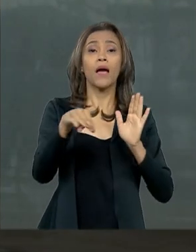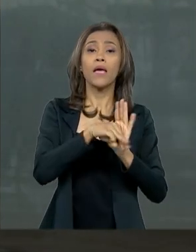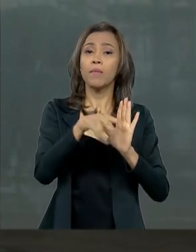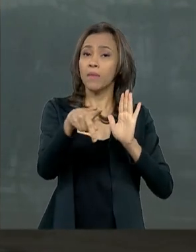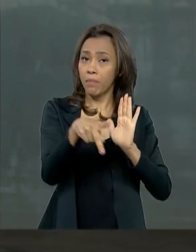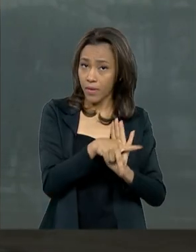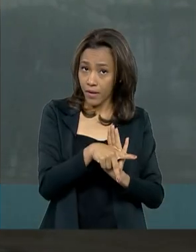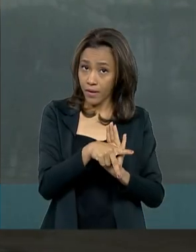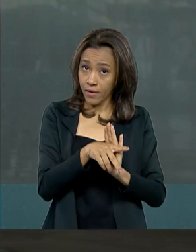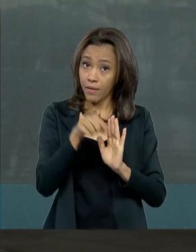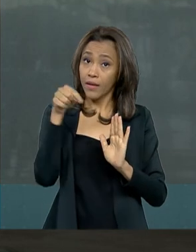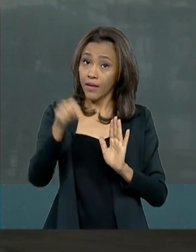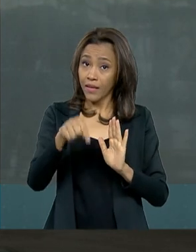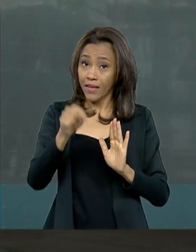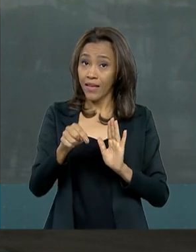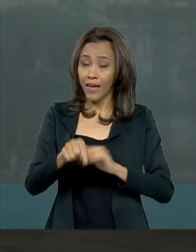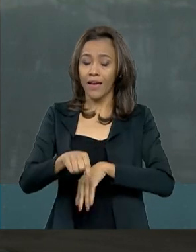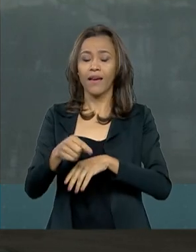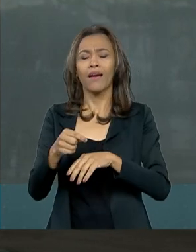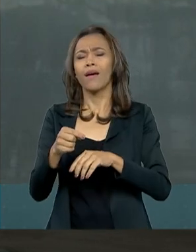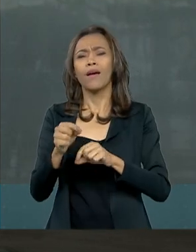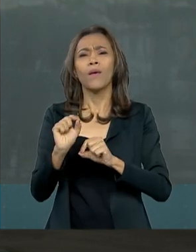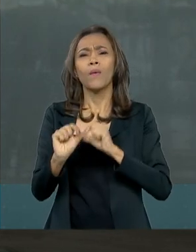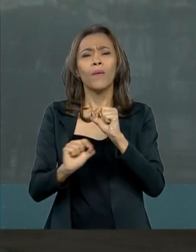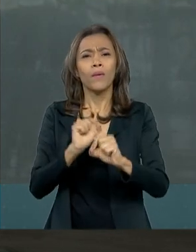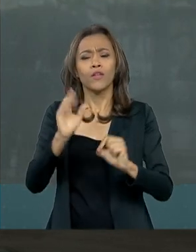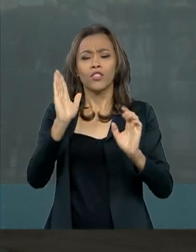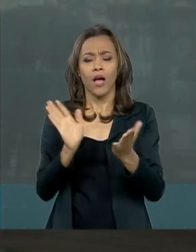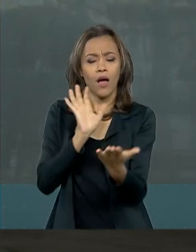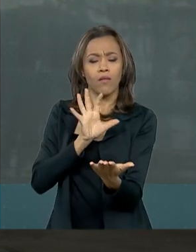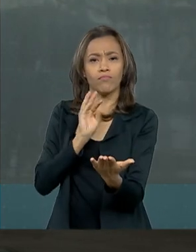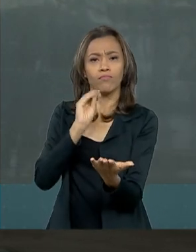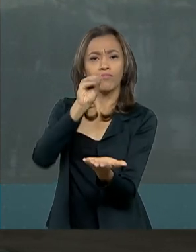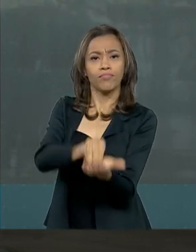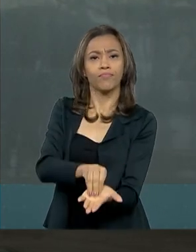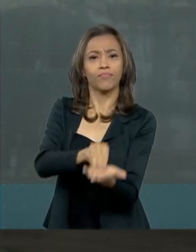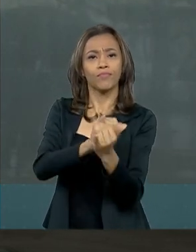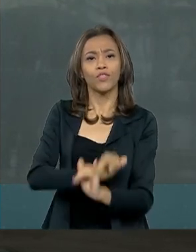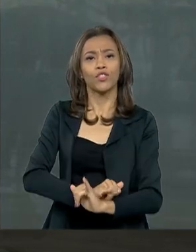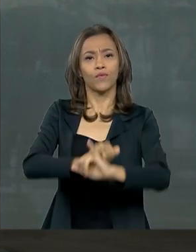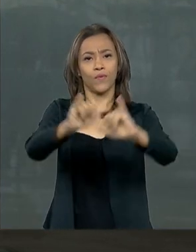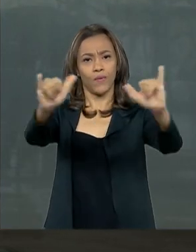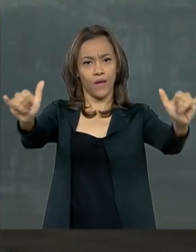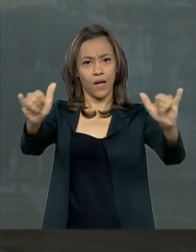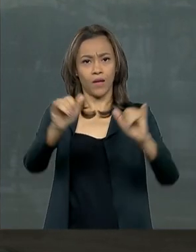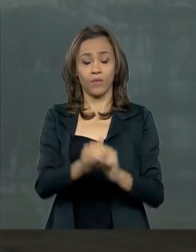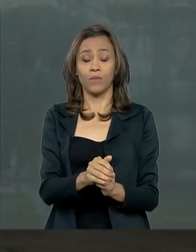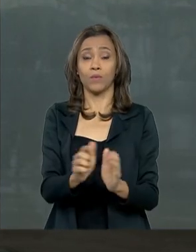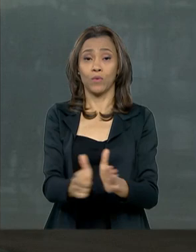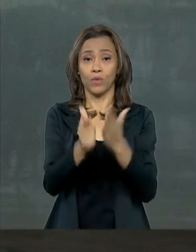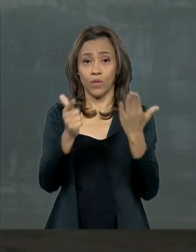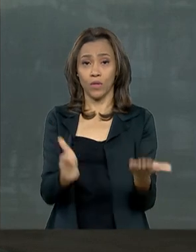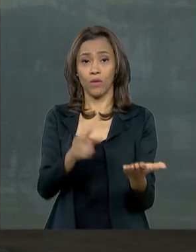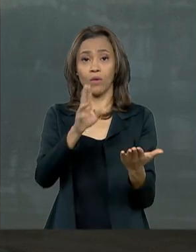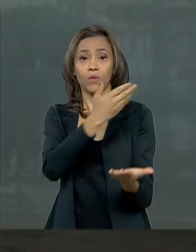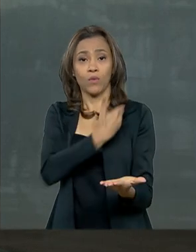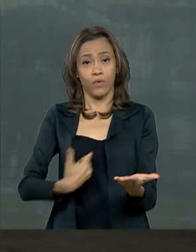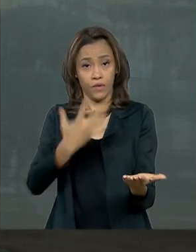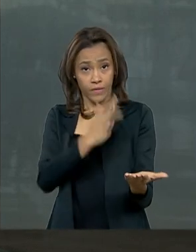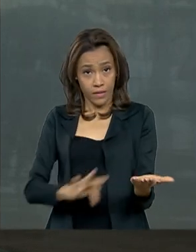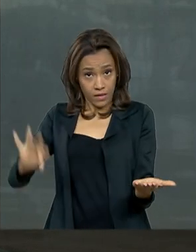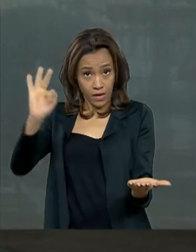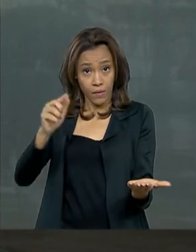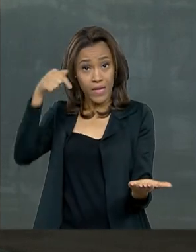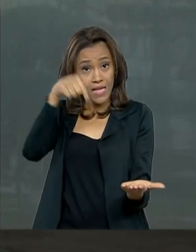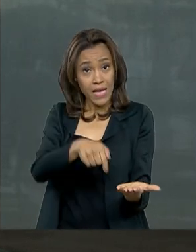chamada de A Hora do Turismo foi publicada na edição de hoje do Diário Oficial da União. E o objetivo do governo com a